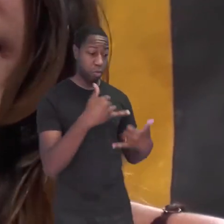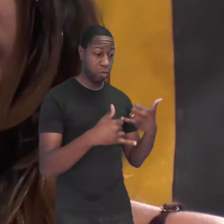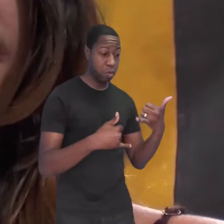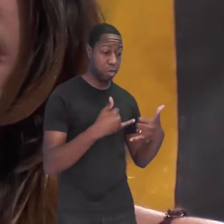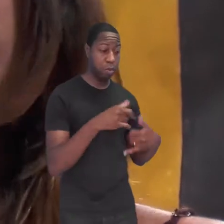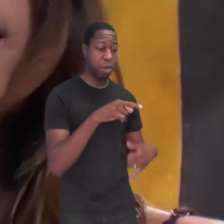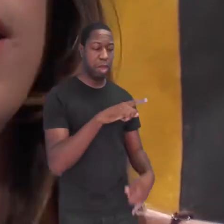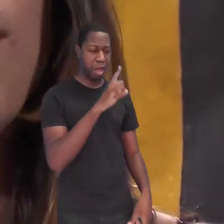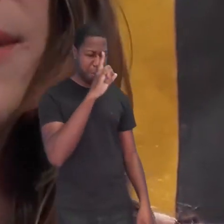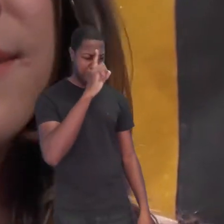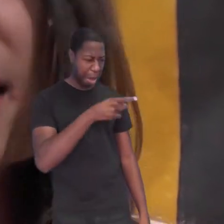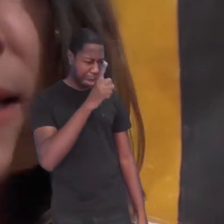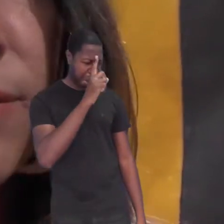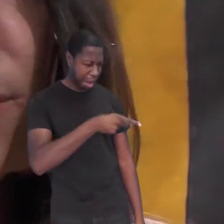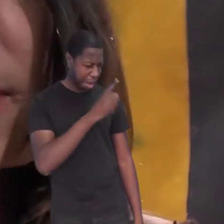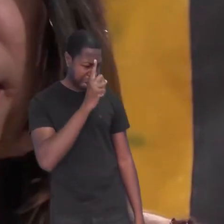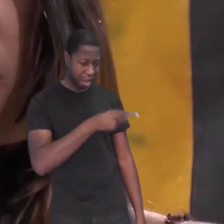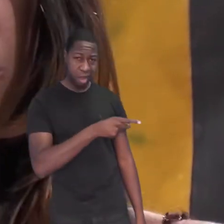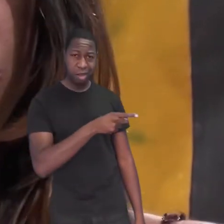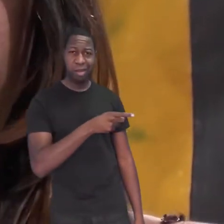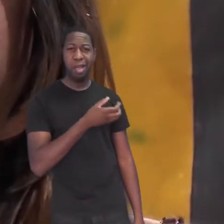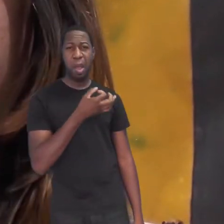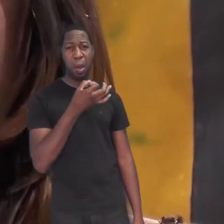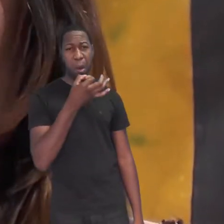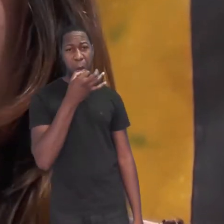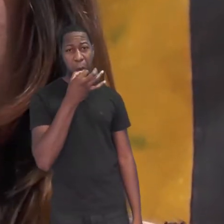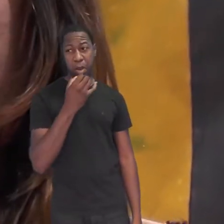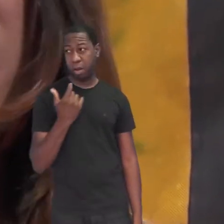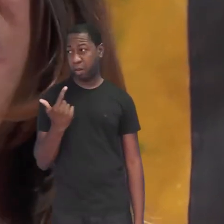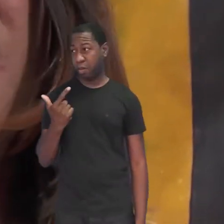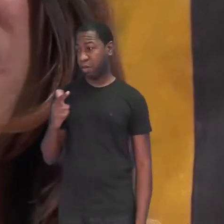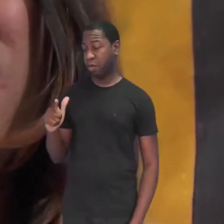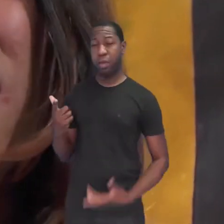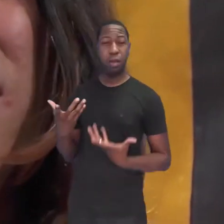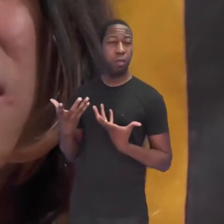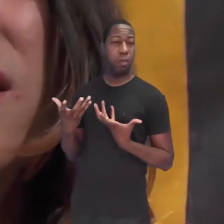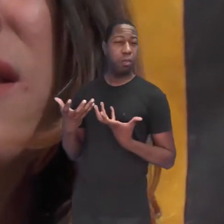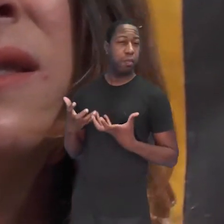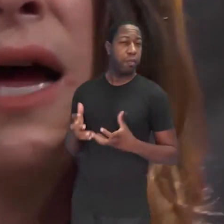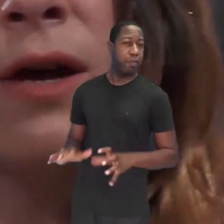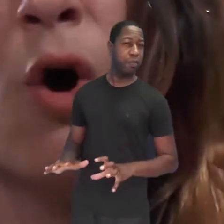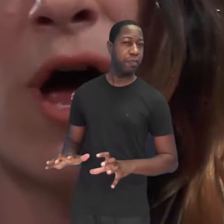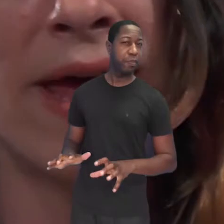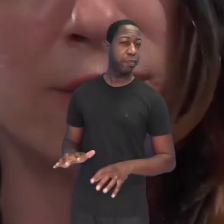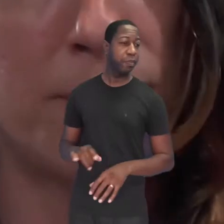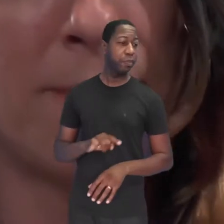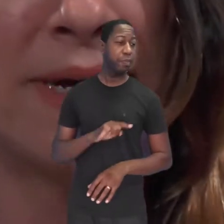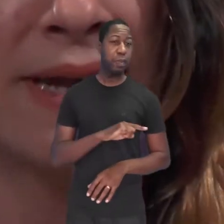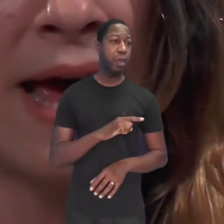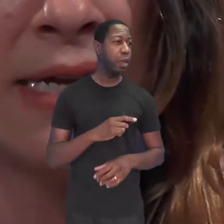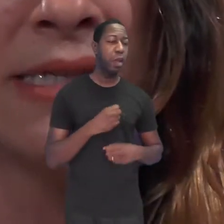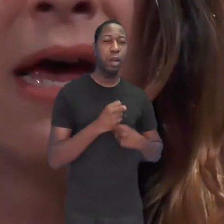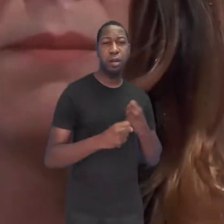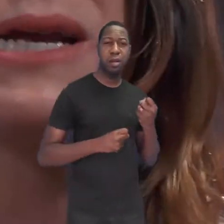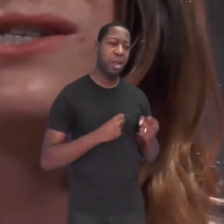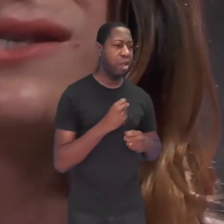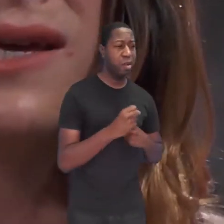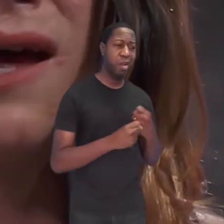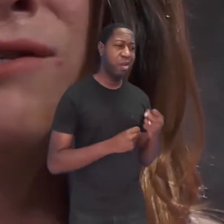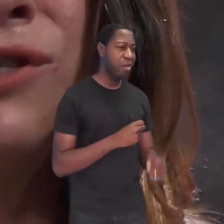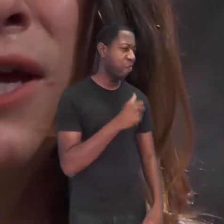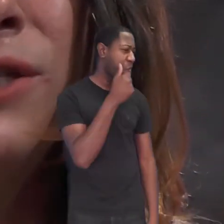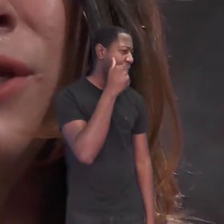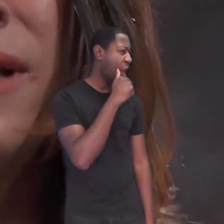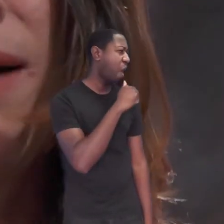brincadeira delas. Não aceitam a opinião dos outros, sabe? Daquelas crianças que saem correndo para a mãe delas para